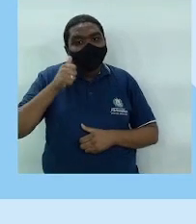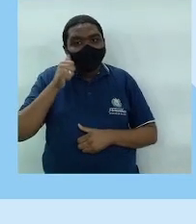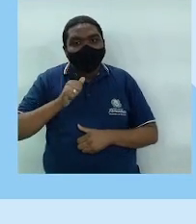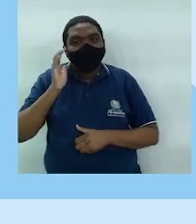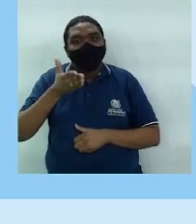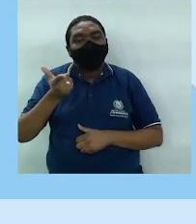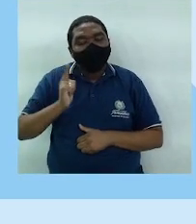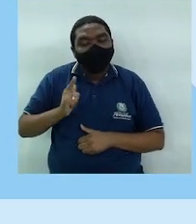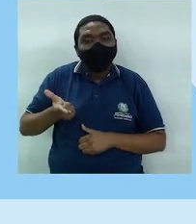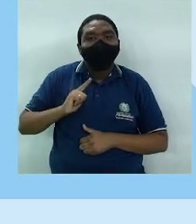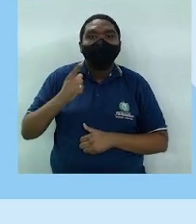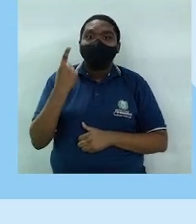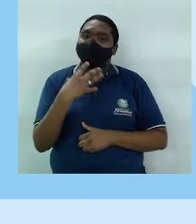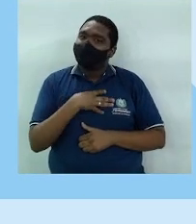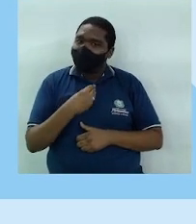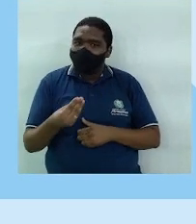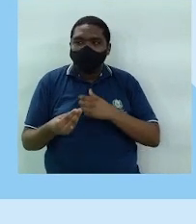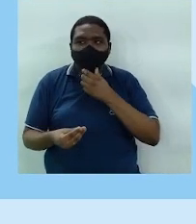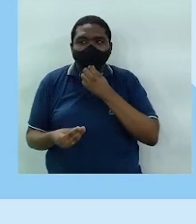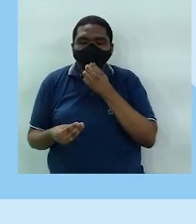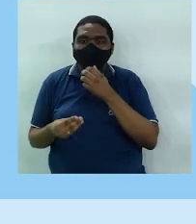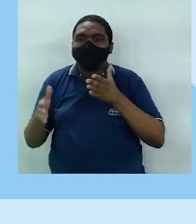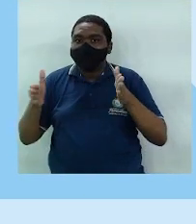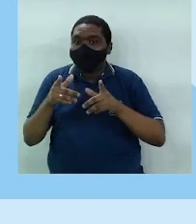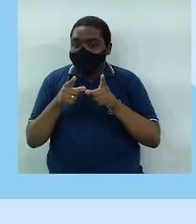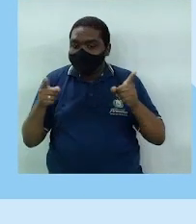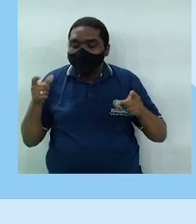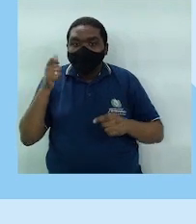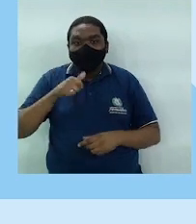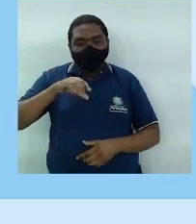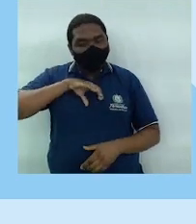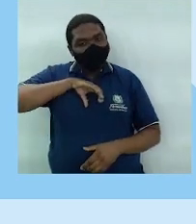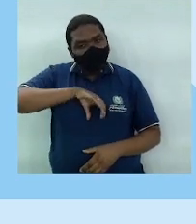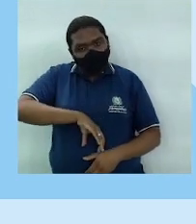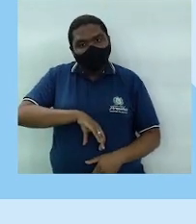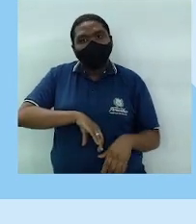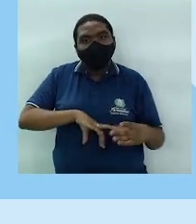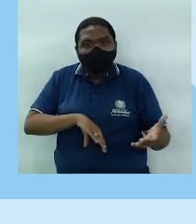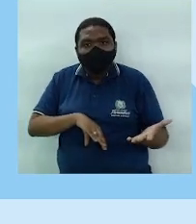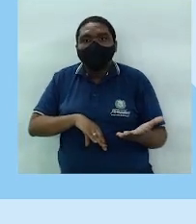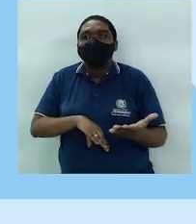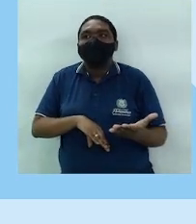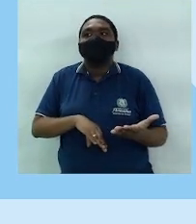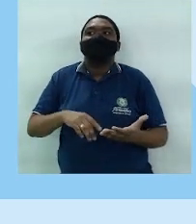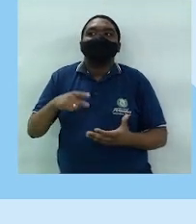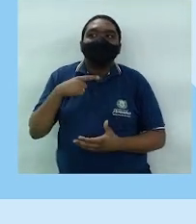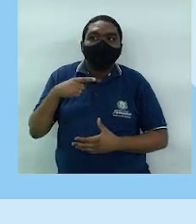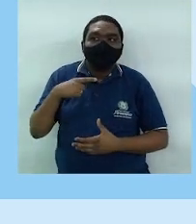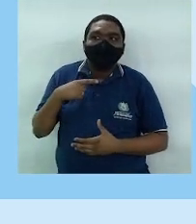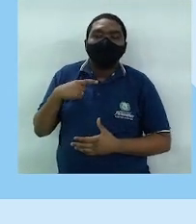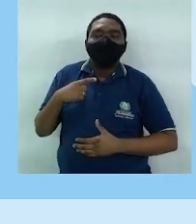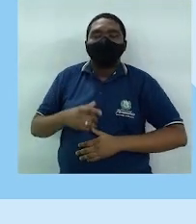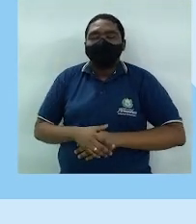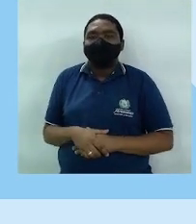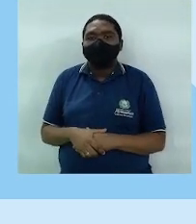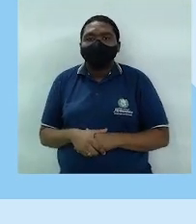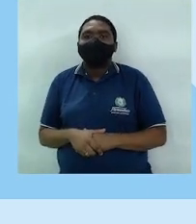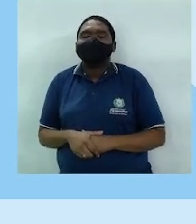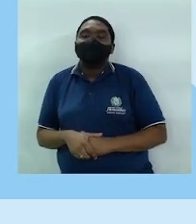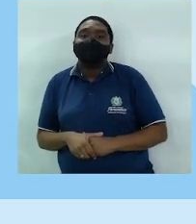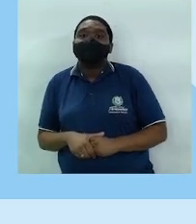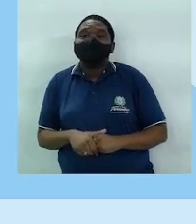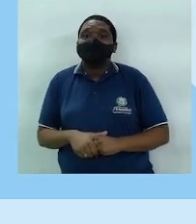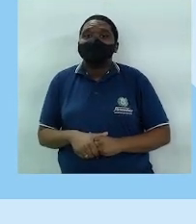já tiveram pelo menos um filho e durante o período menstrual, quando o orifício do colo está mais aberto. certo? Então,